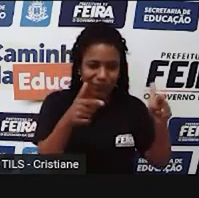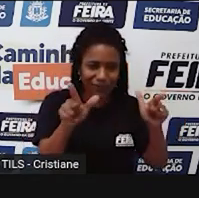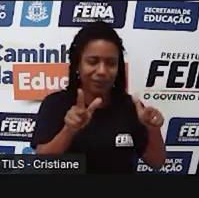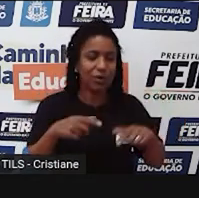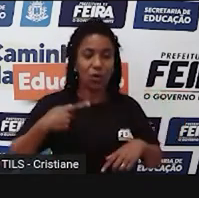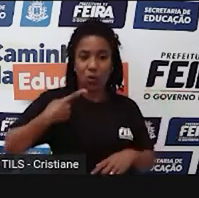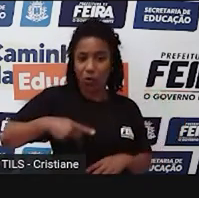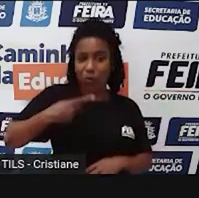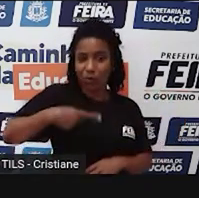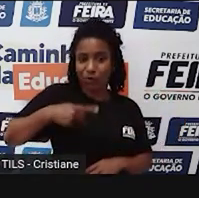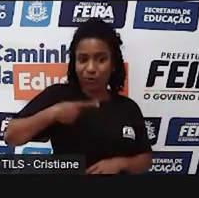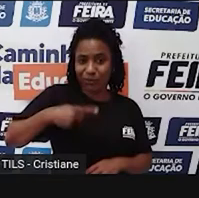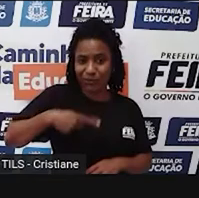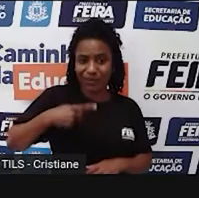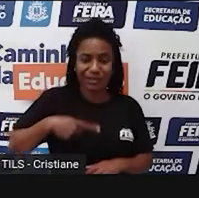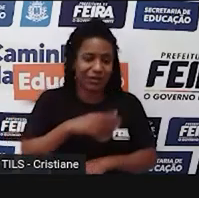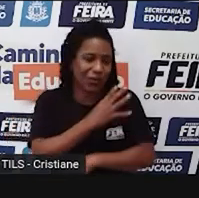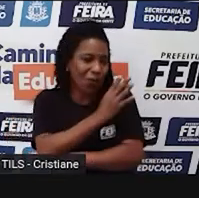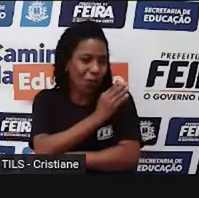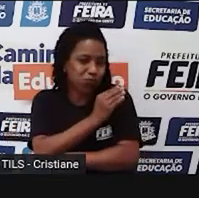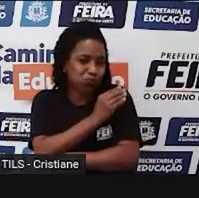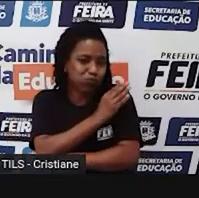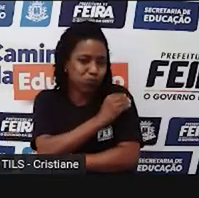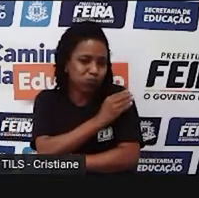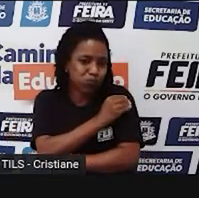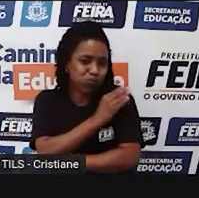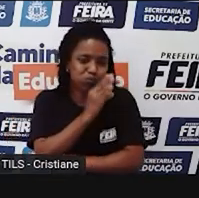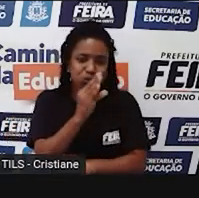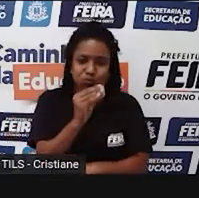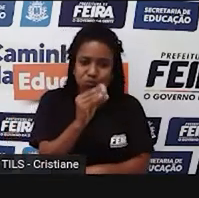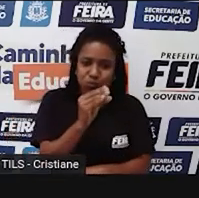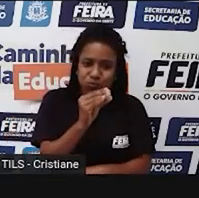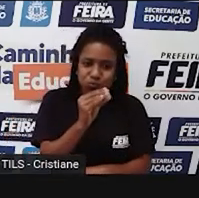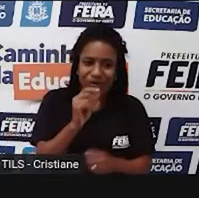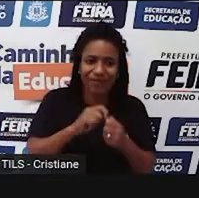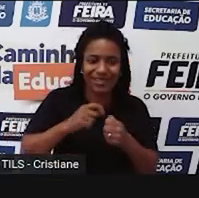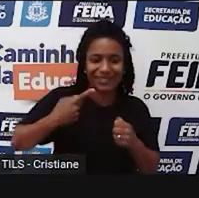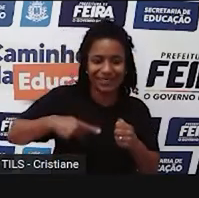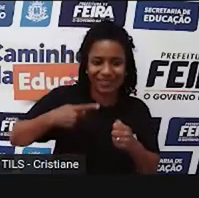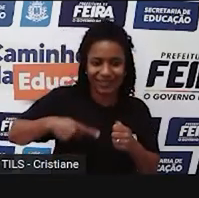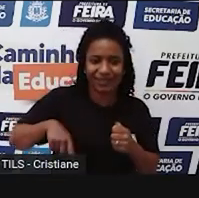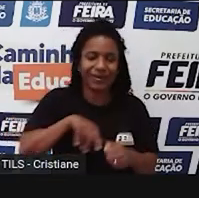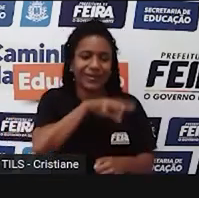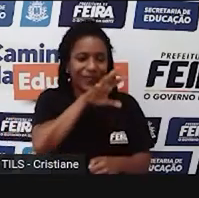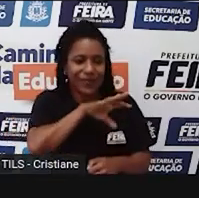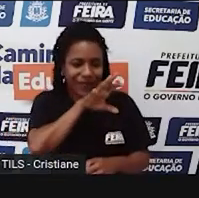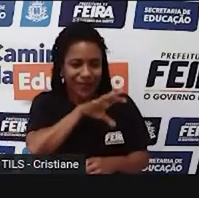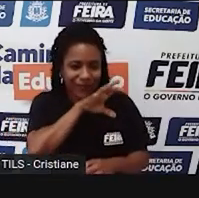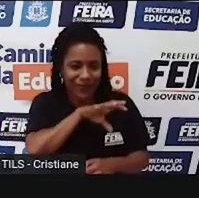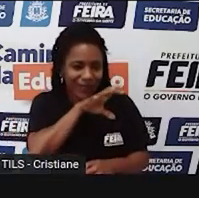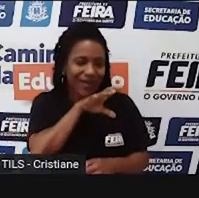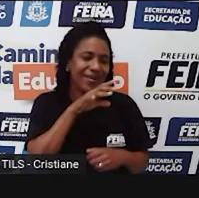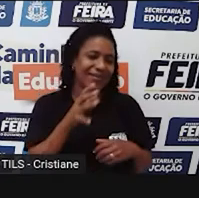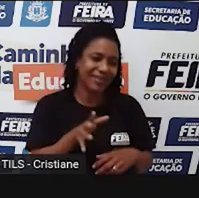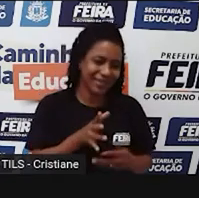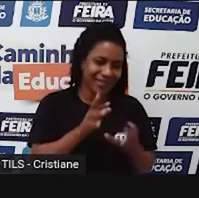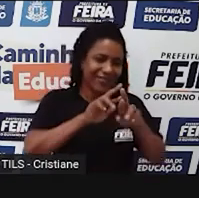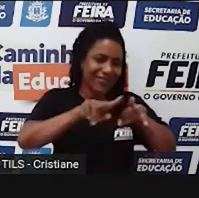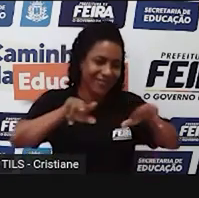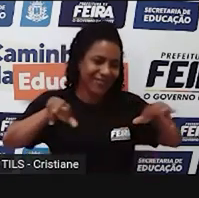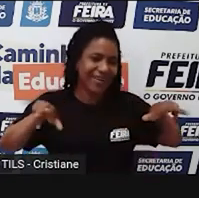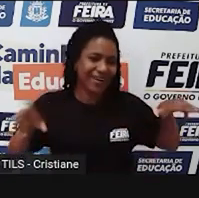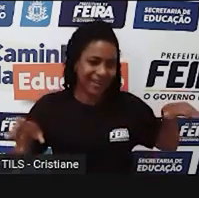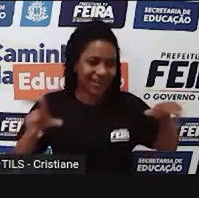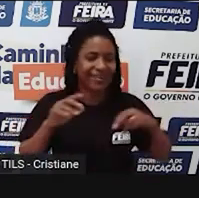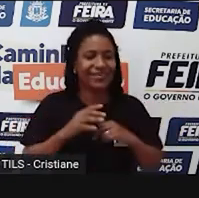o algodão, né? E que vai gerar o tecido, que vai fazer uma série de outras coisas. Os animais, que depois ali as carnes deles vão gerar